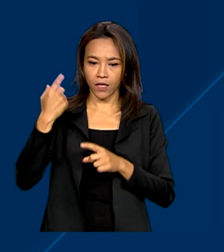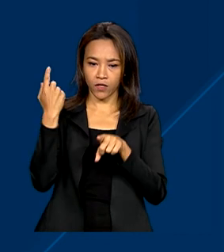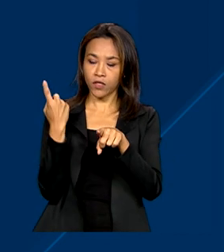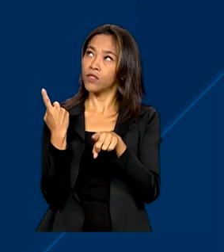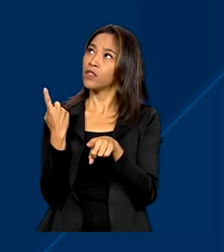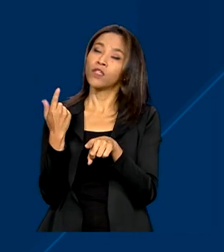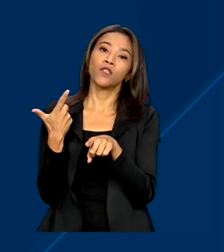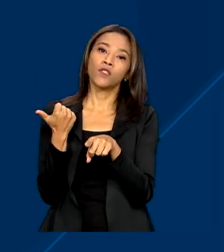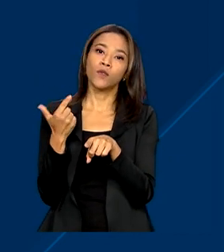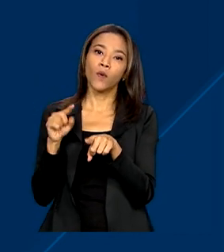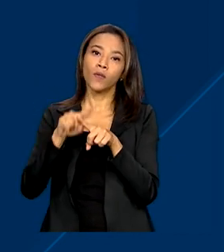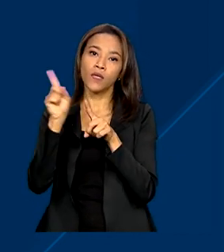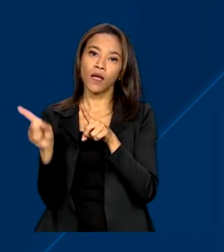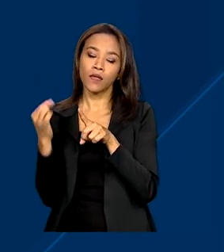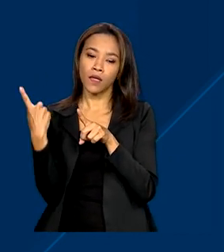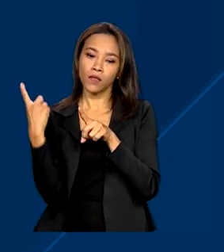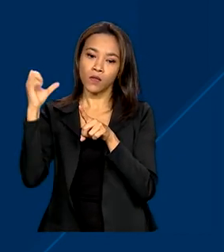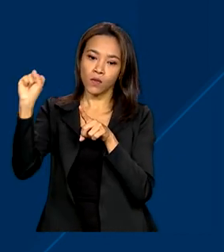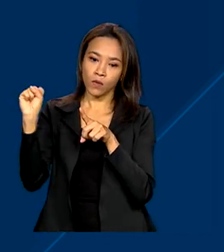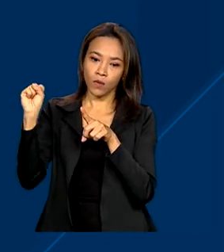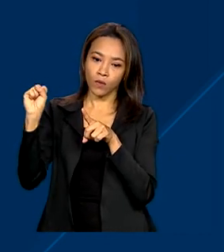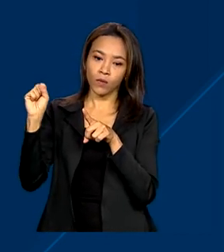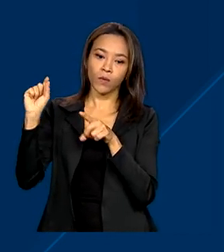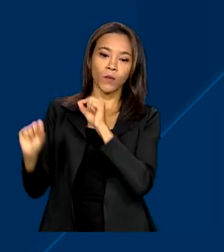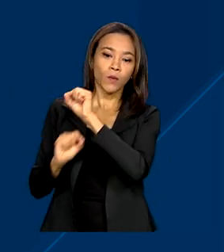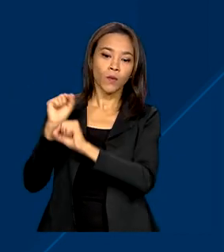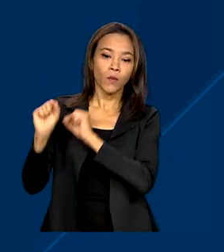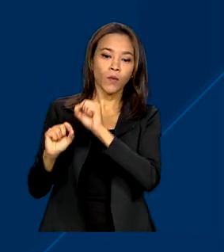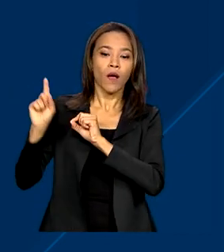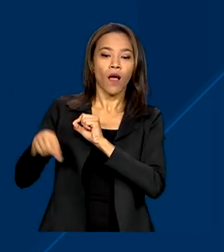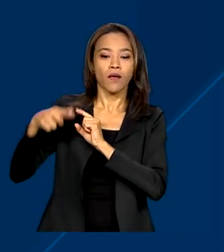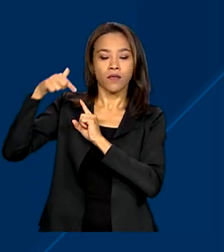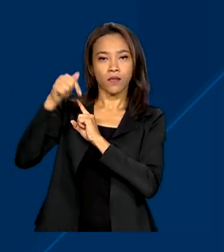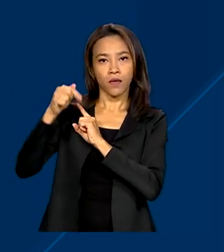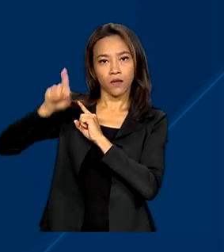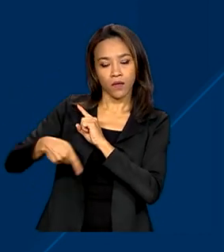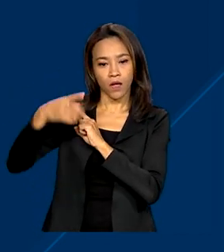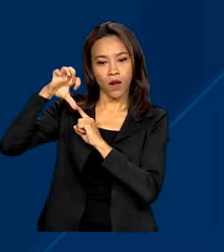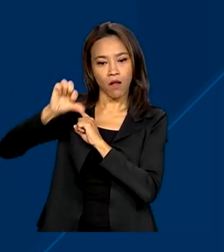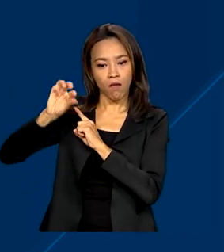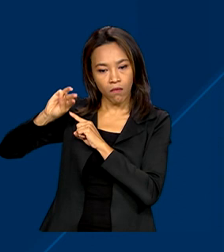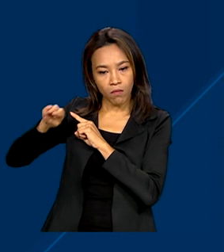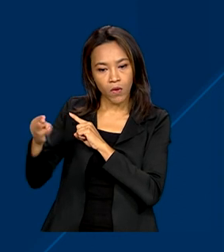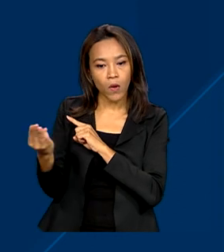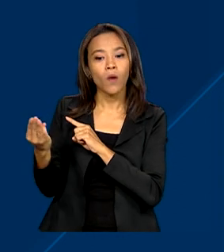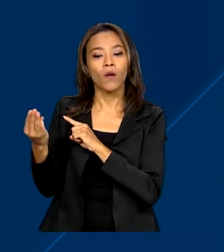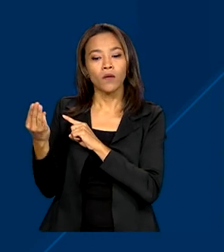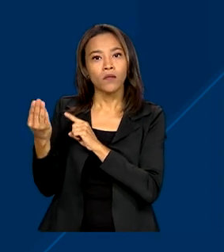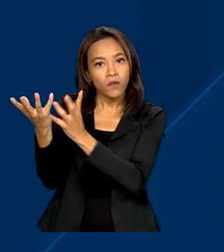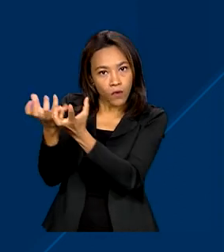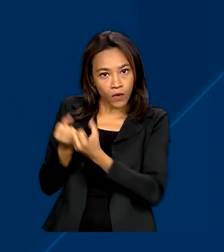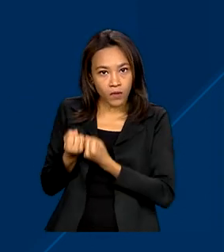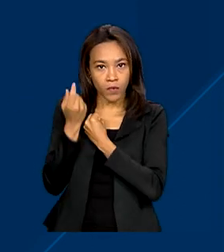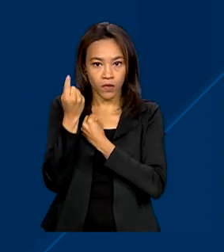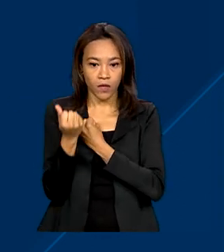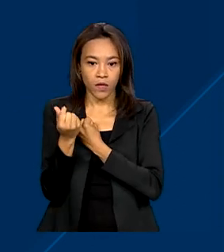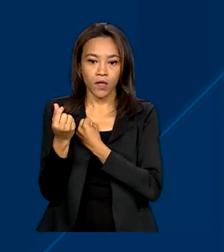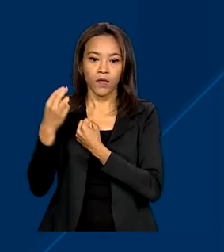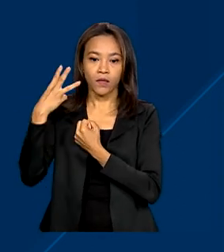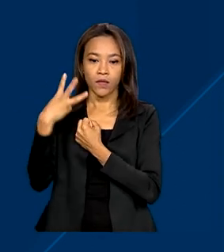18 anos de idade, que são R 7,9 milhões, e vão receber R$